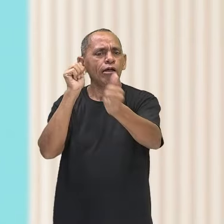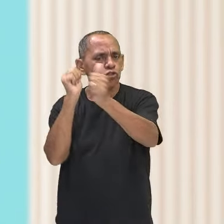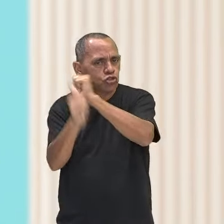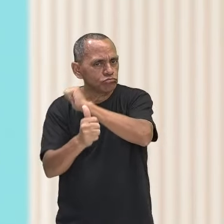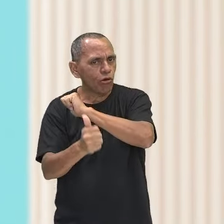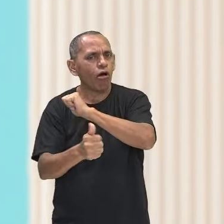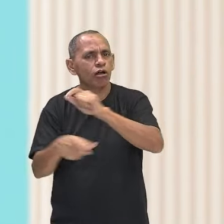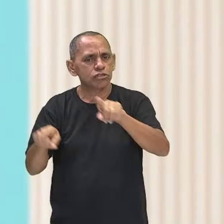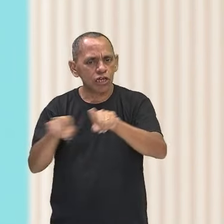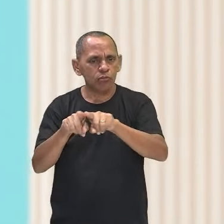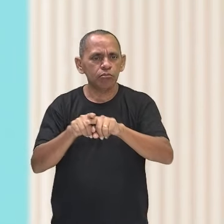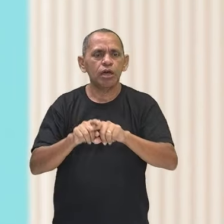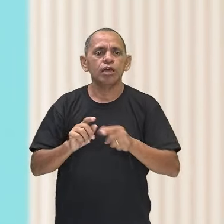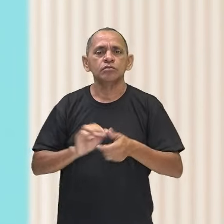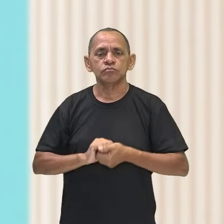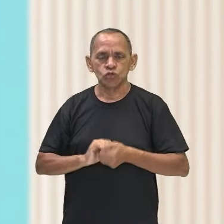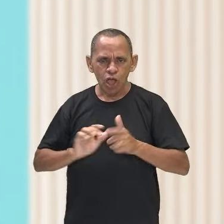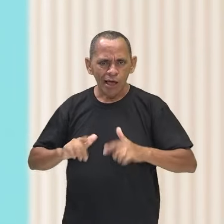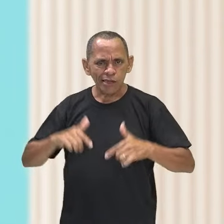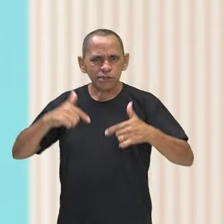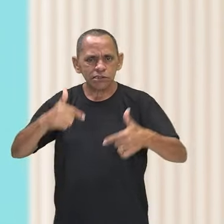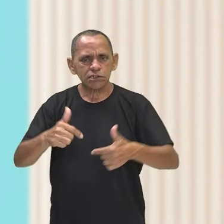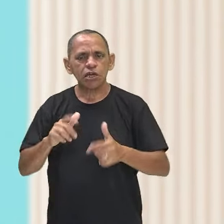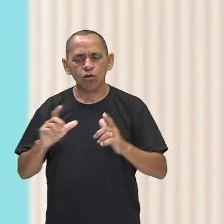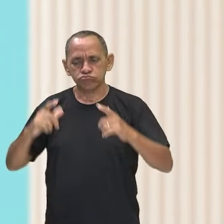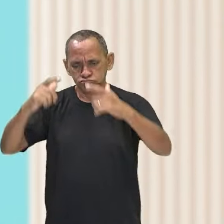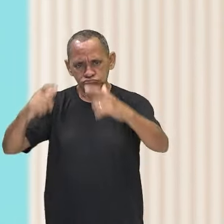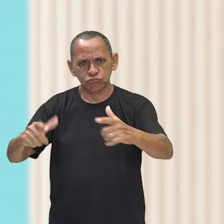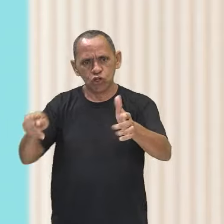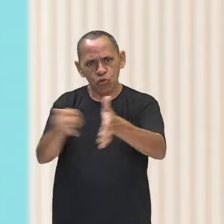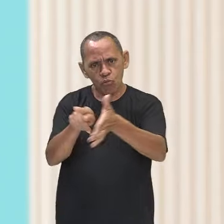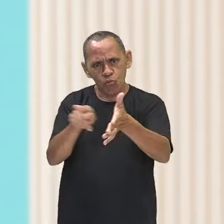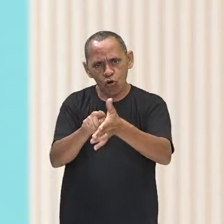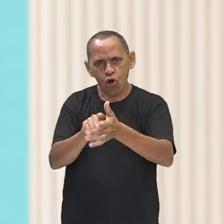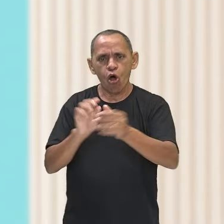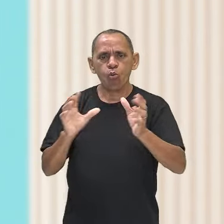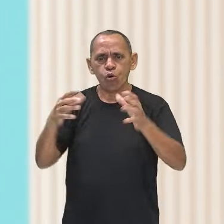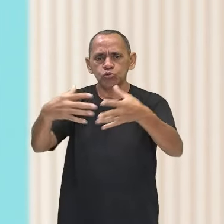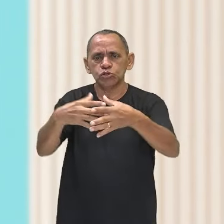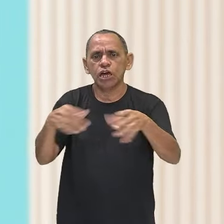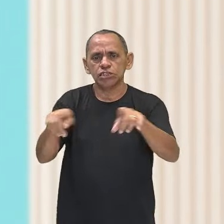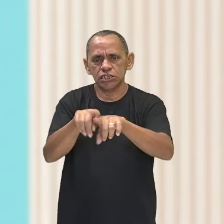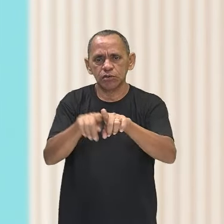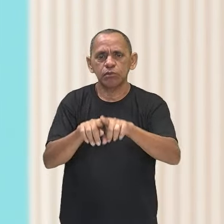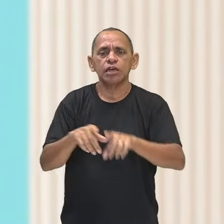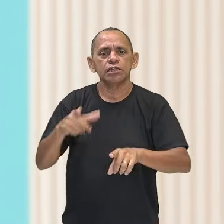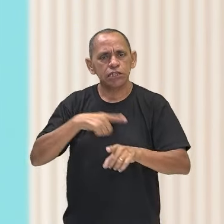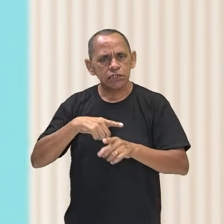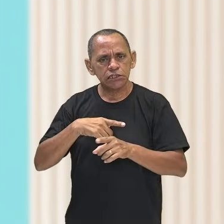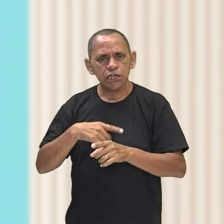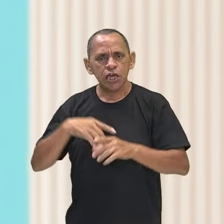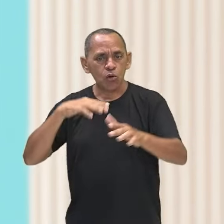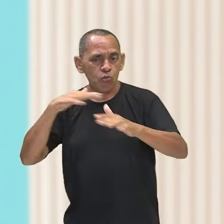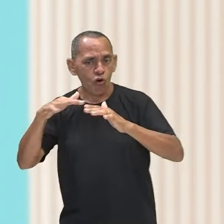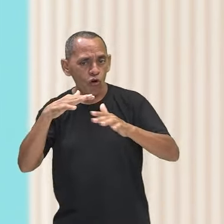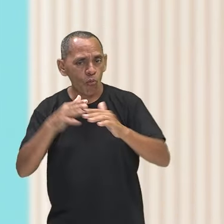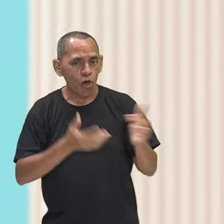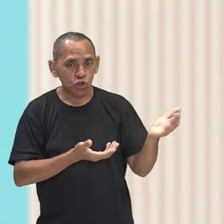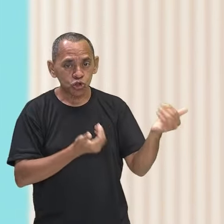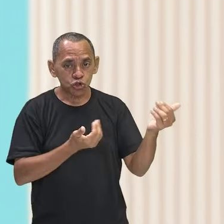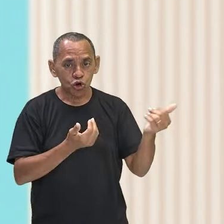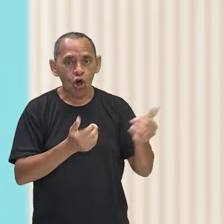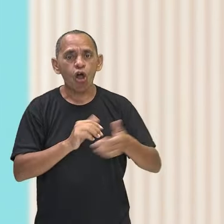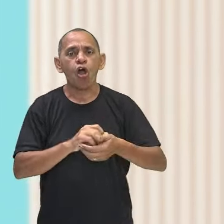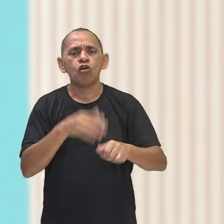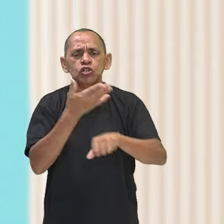de bairros e comunidades, é possível observar a existência de constantes movimentações de jovens com